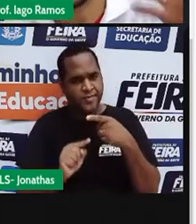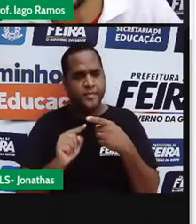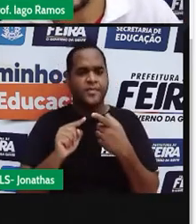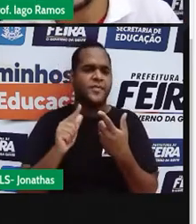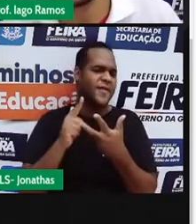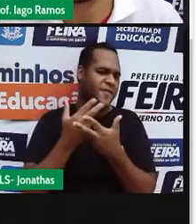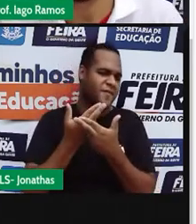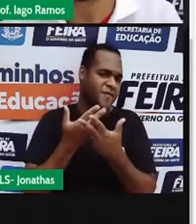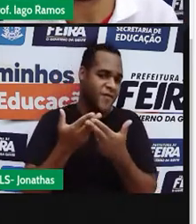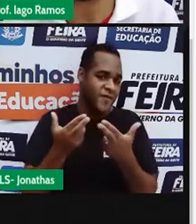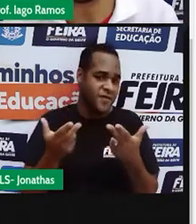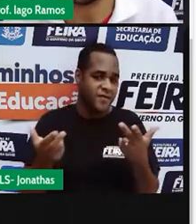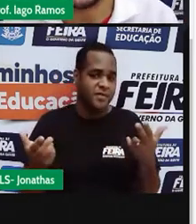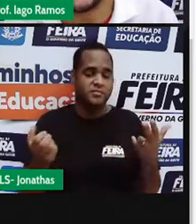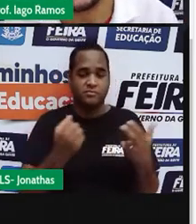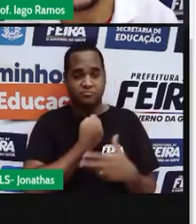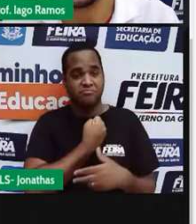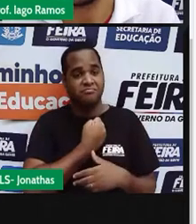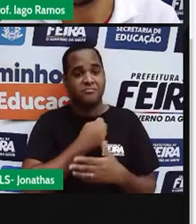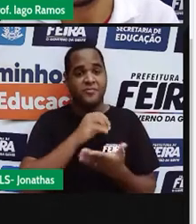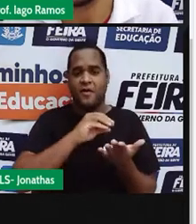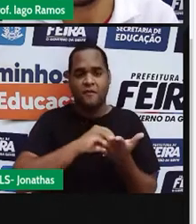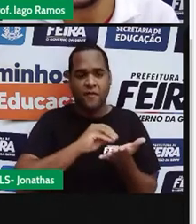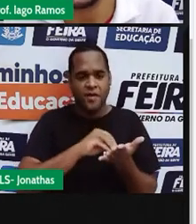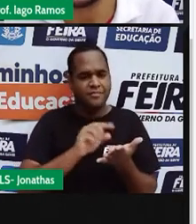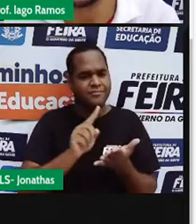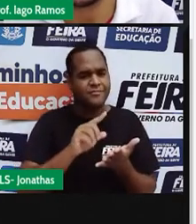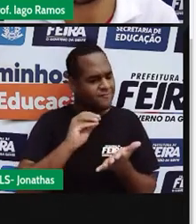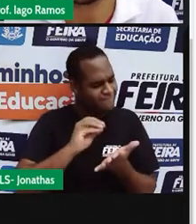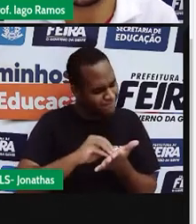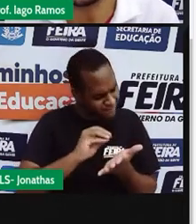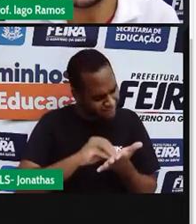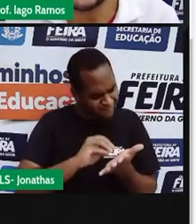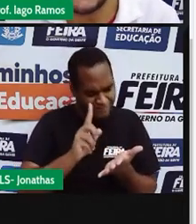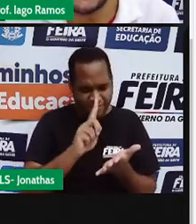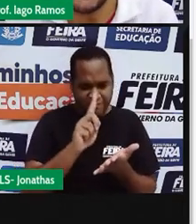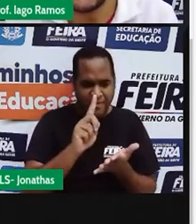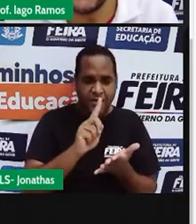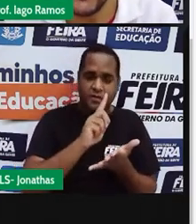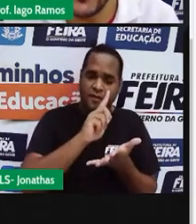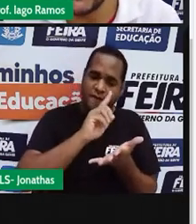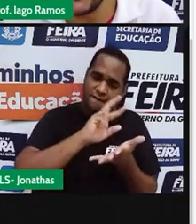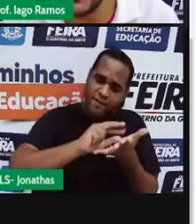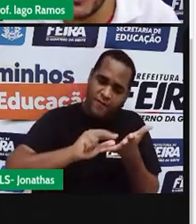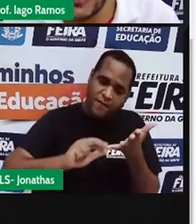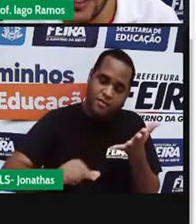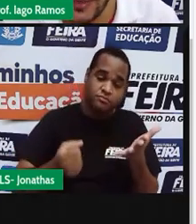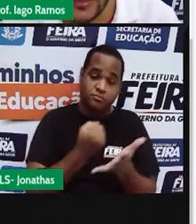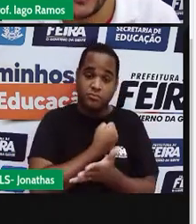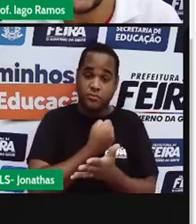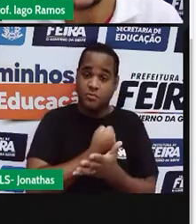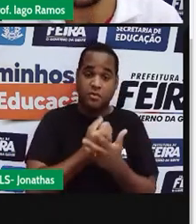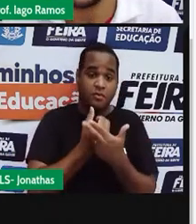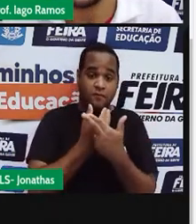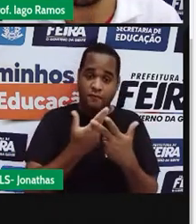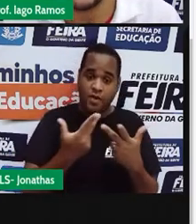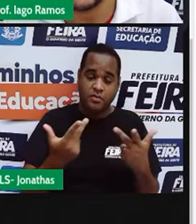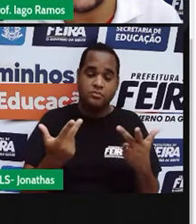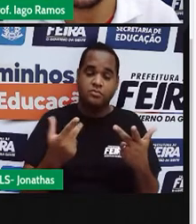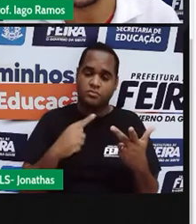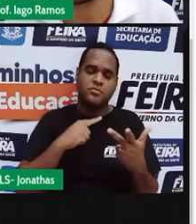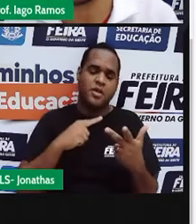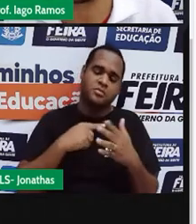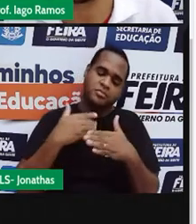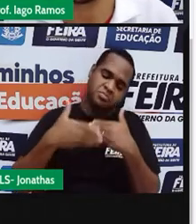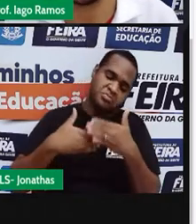irracionais. O que não falta é tipo de número que cerca o nosso dia a dia. Você pode